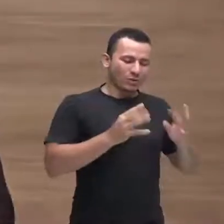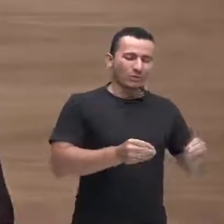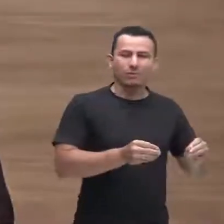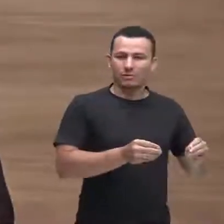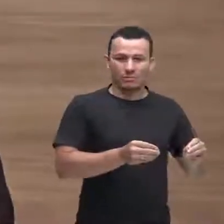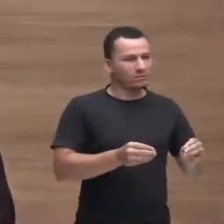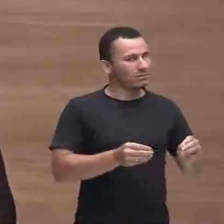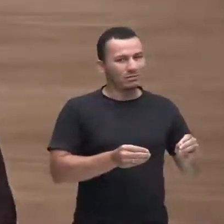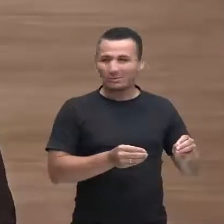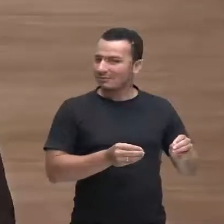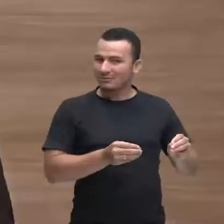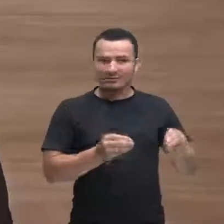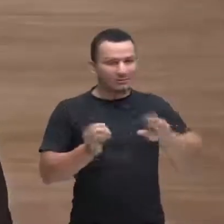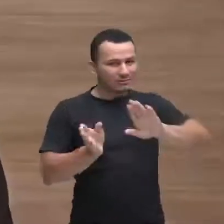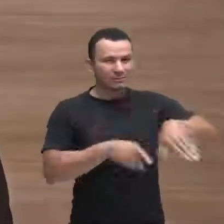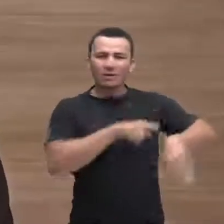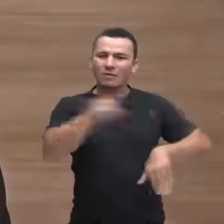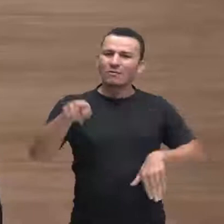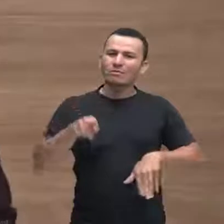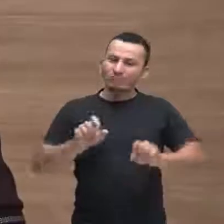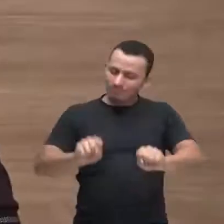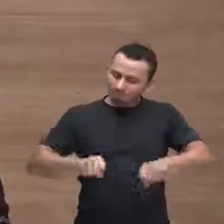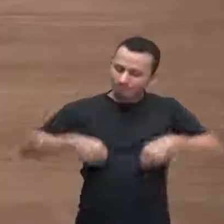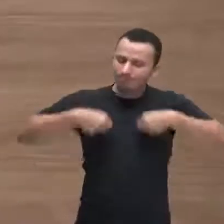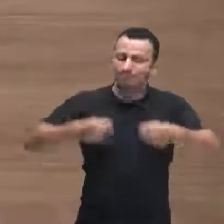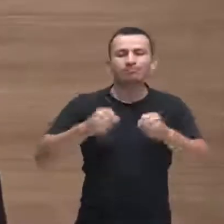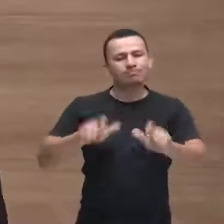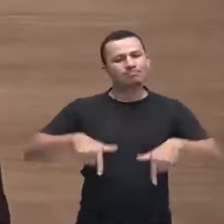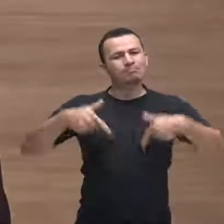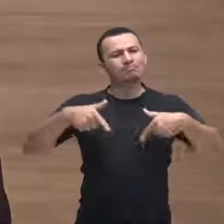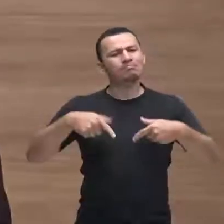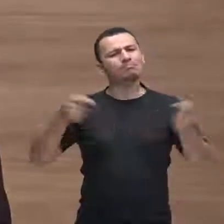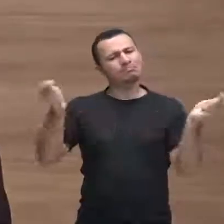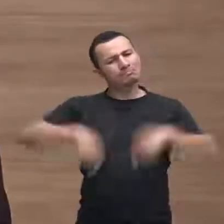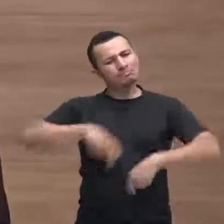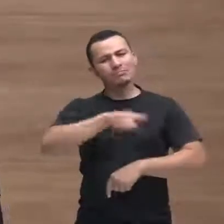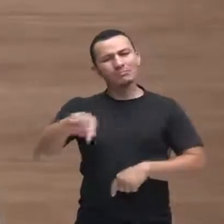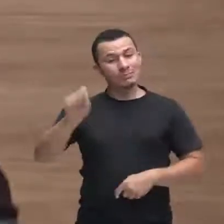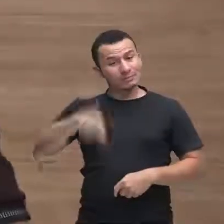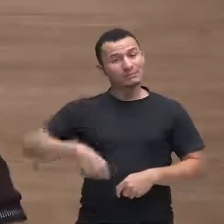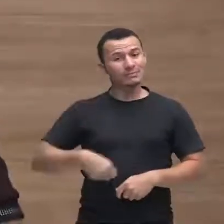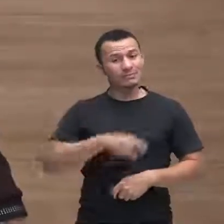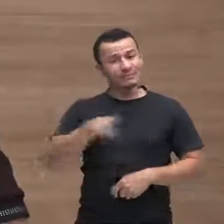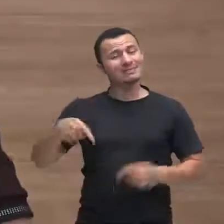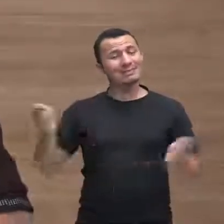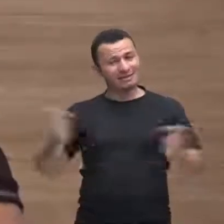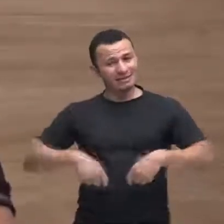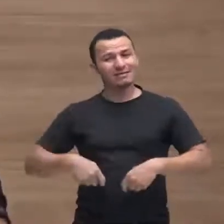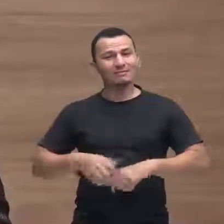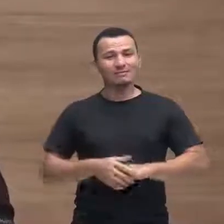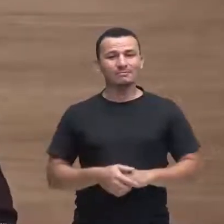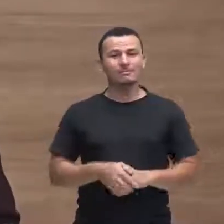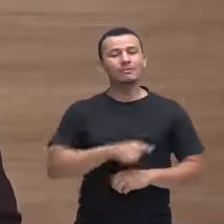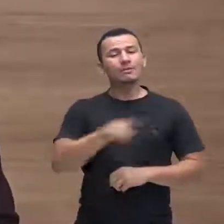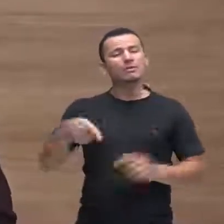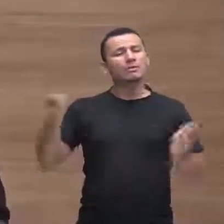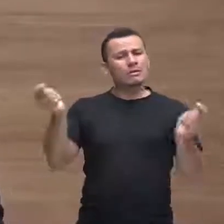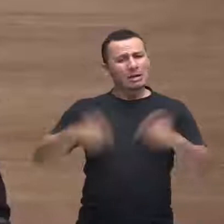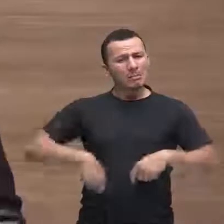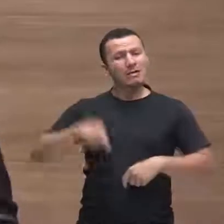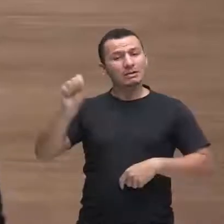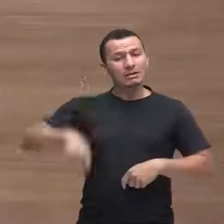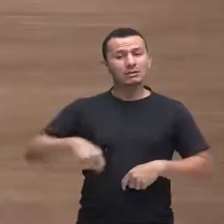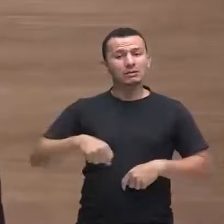está pronto lutem por ele porque vocês são capazes vocês são capazes de chegar